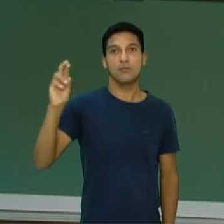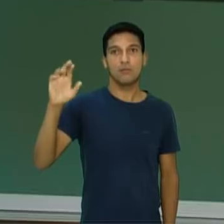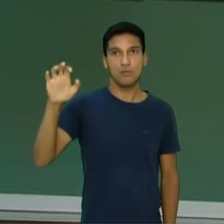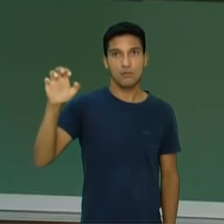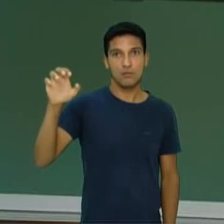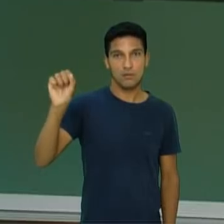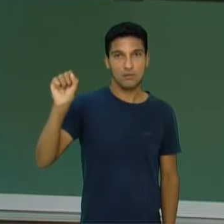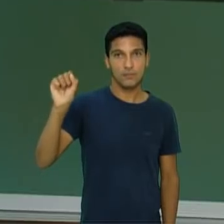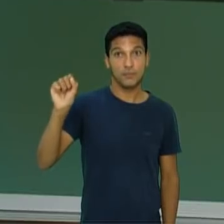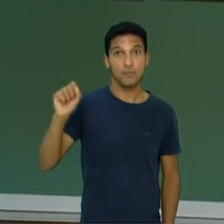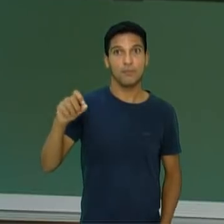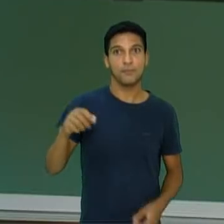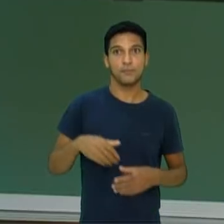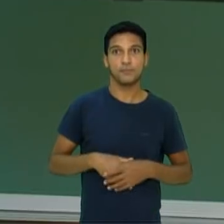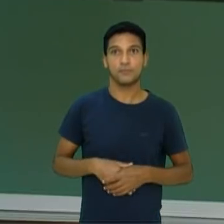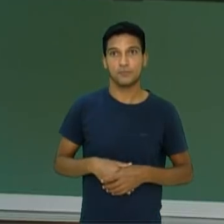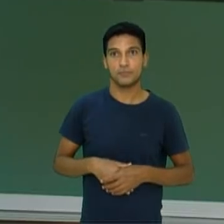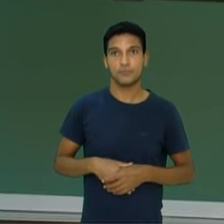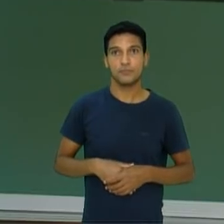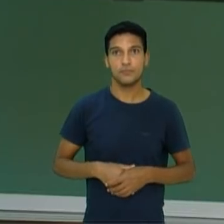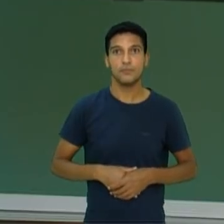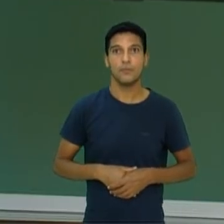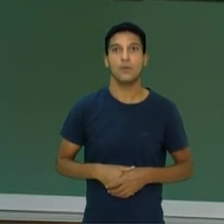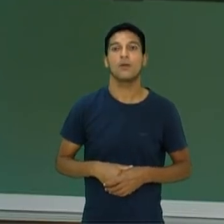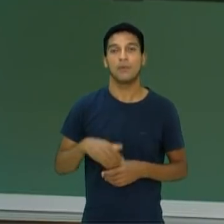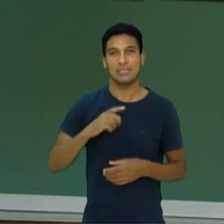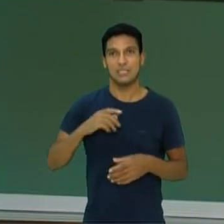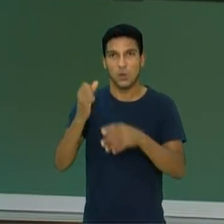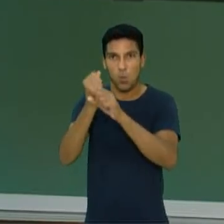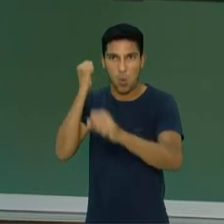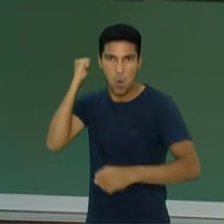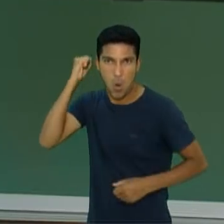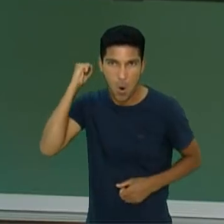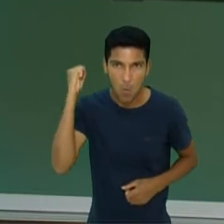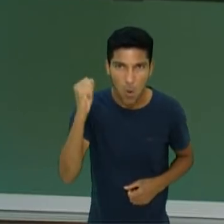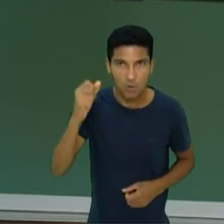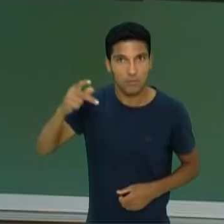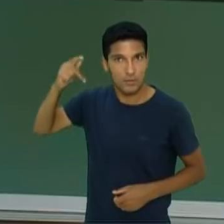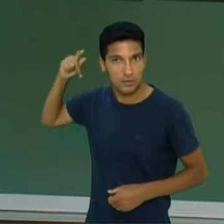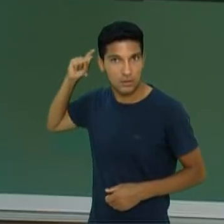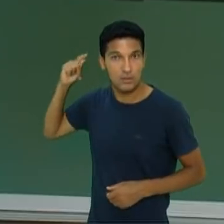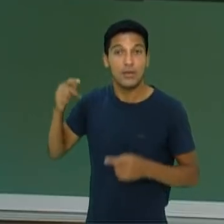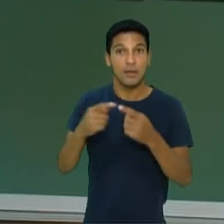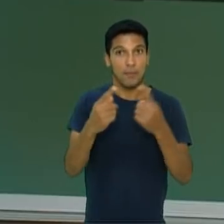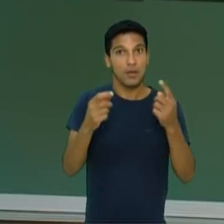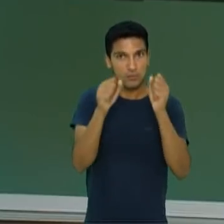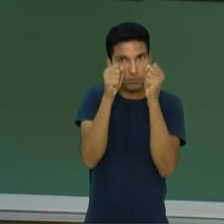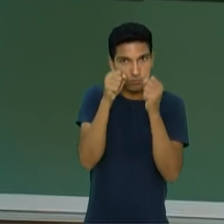uma luta sem o uso de armas, mas que também acontecia na Roma Antiga.